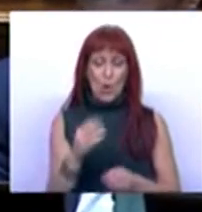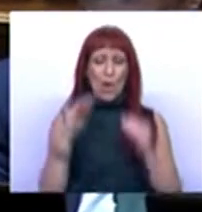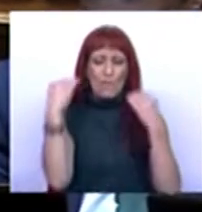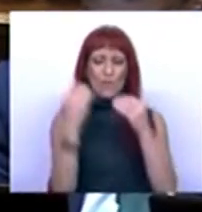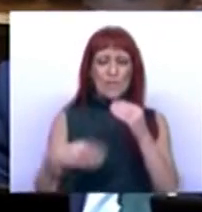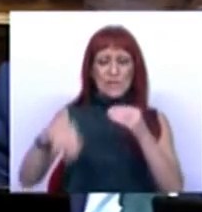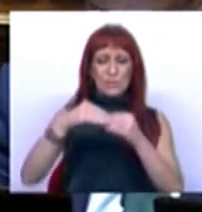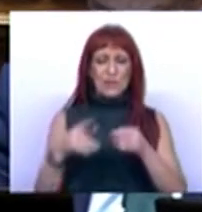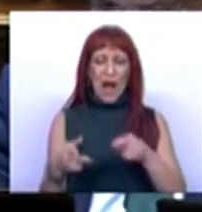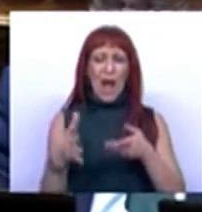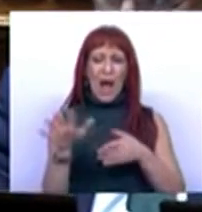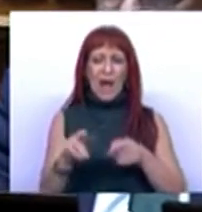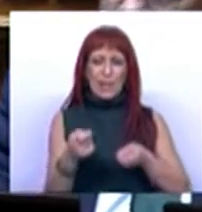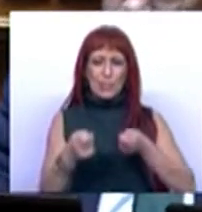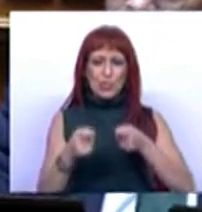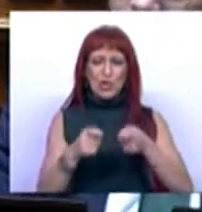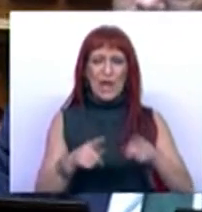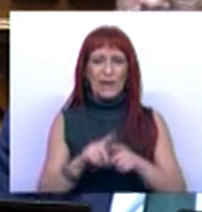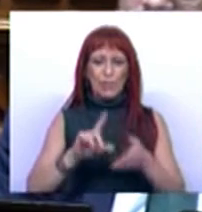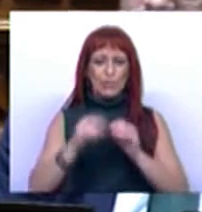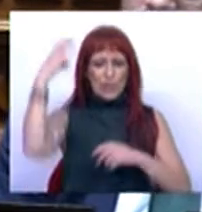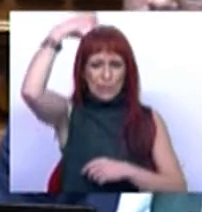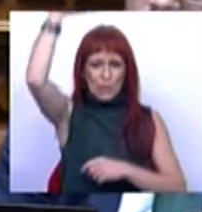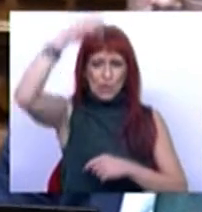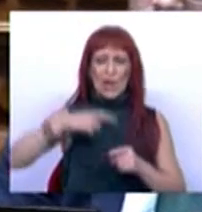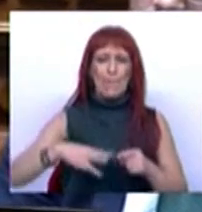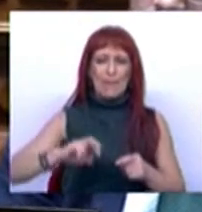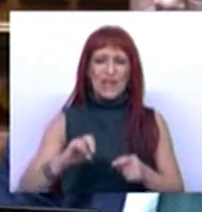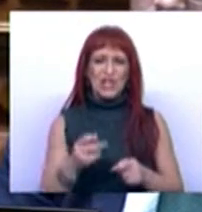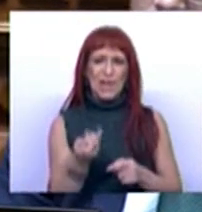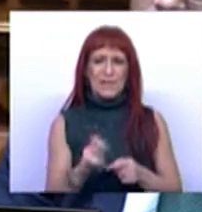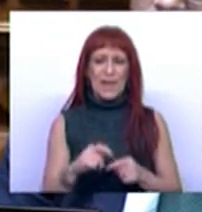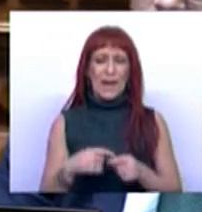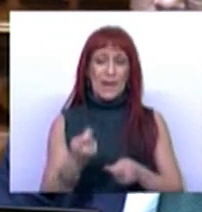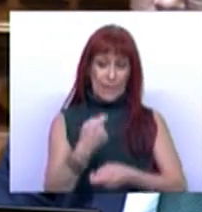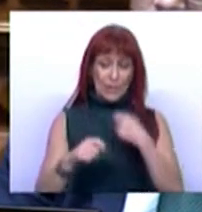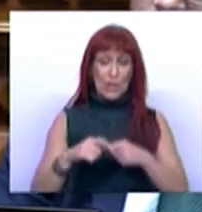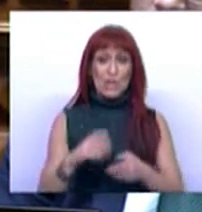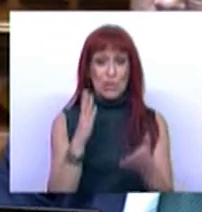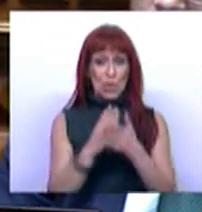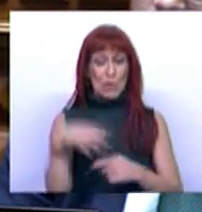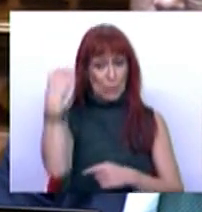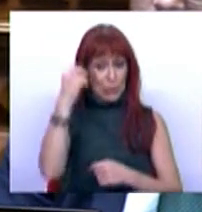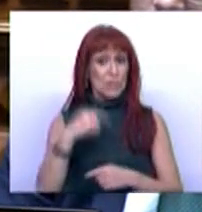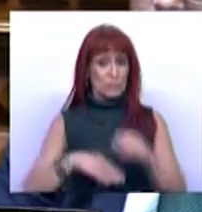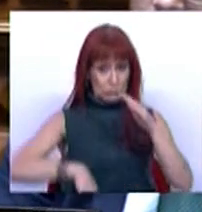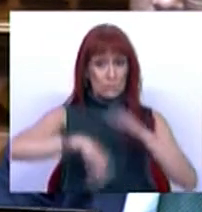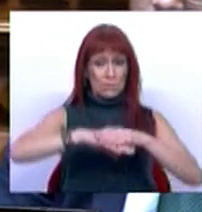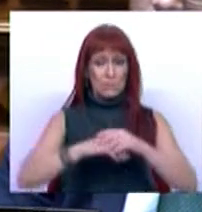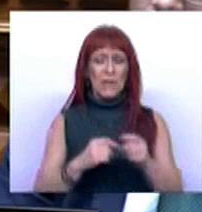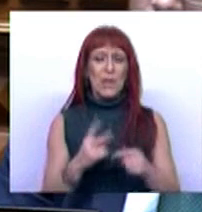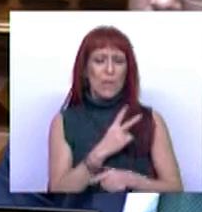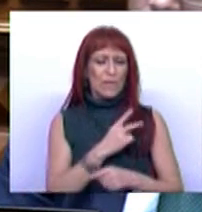na área de gestão de projetos em Estocolmo e na Manchester Business School. Joel Asso Ferreira foi professor catedrático da Universidade